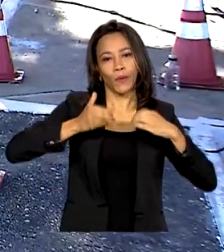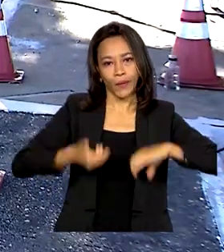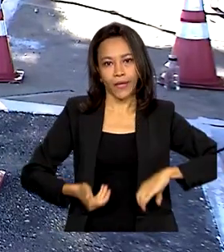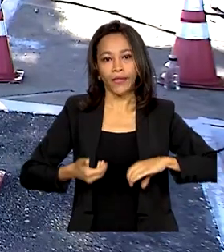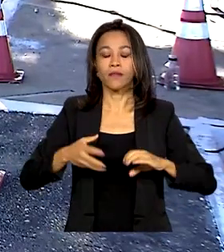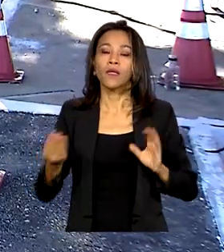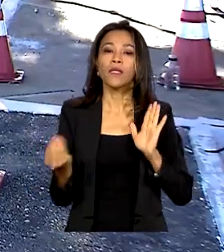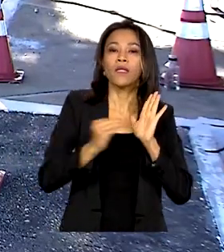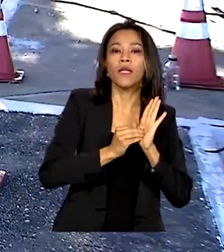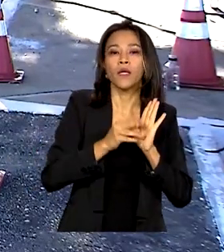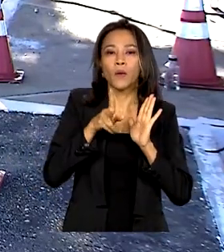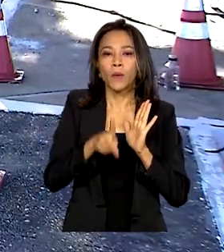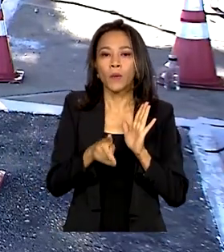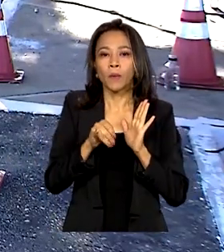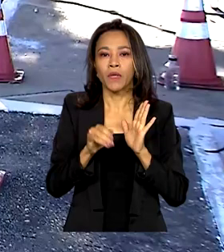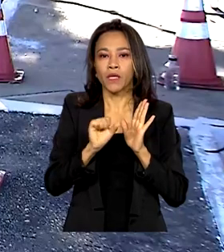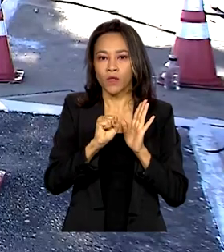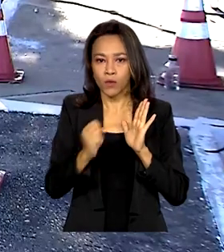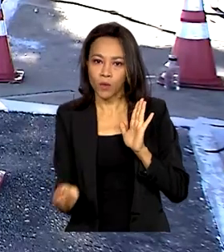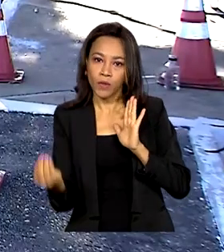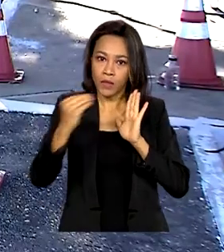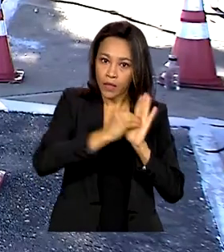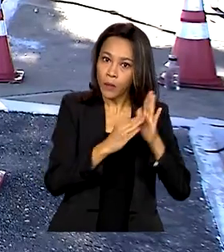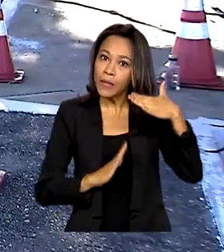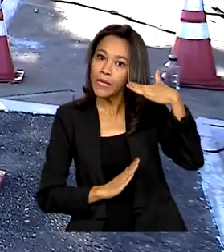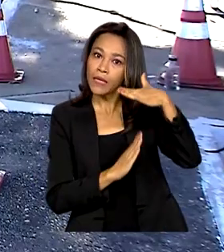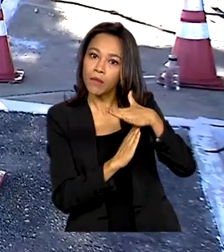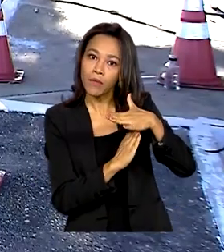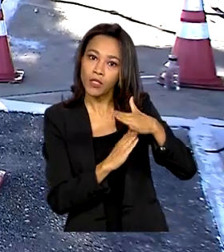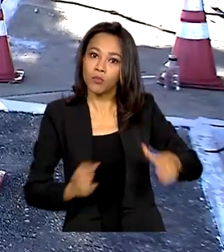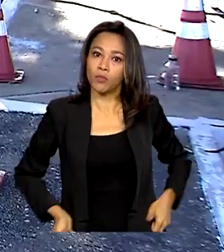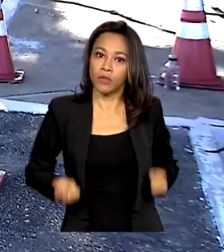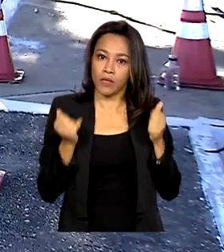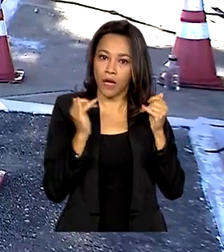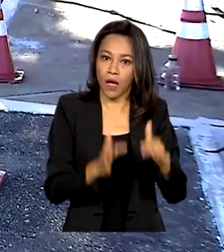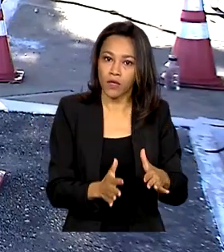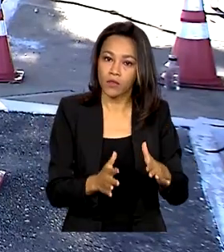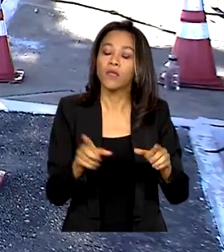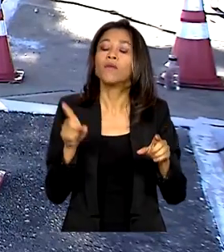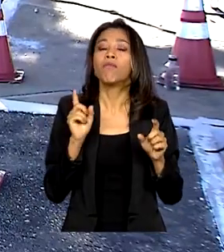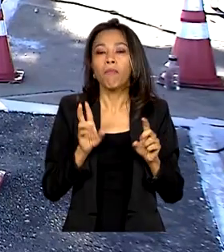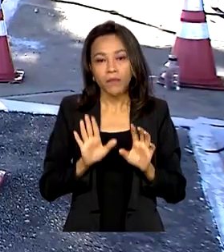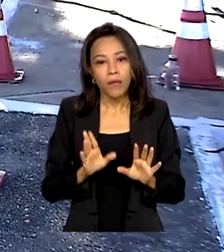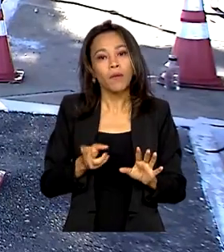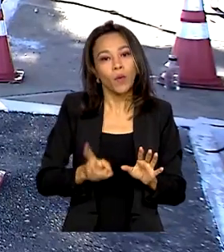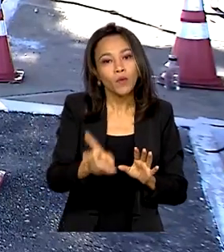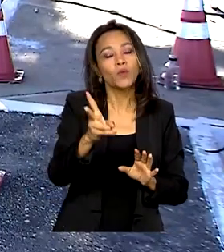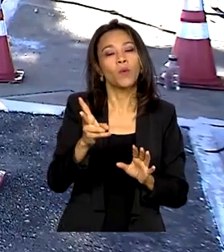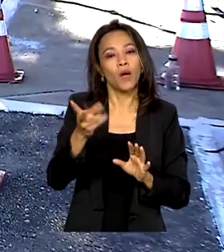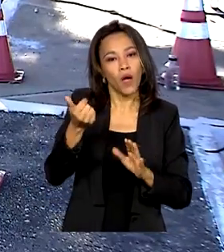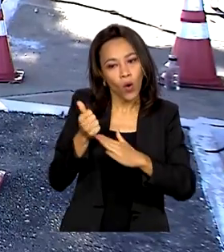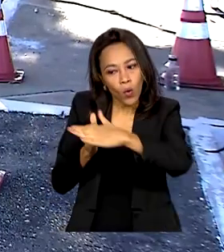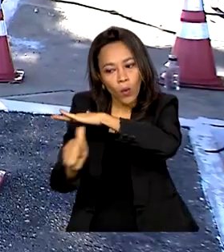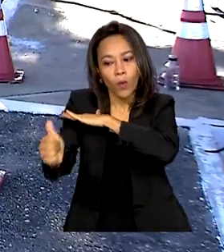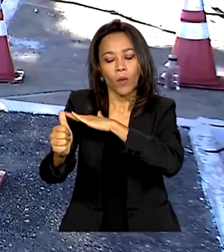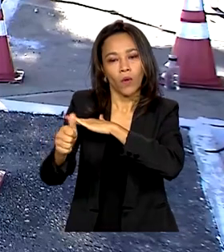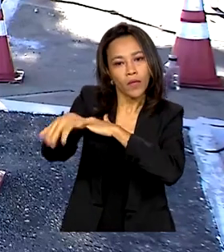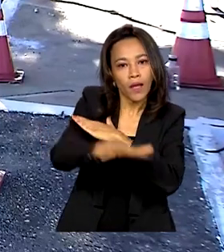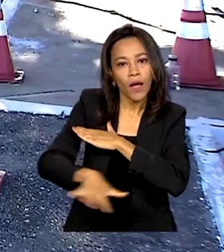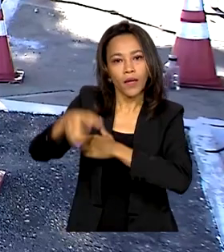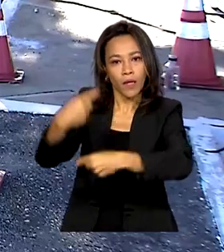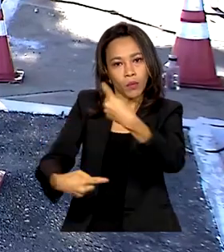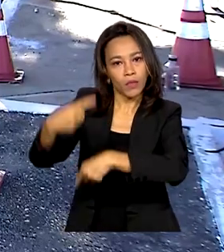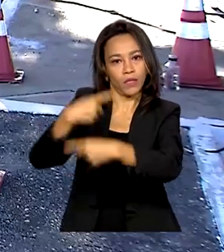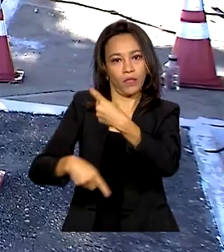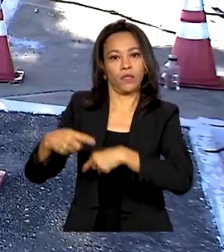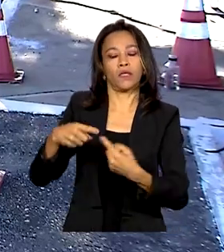piso e limite para os gastos, mas sem deixar de lado os investimentos em políticas públicas. Gastos específicos